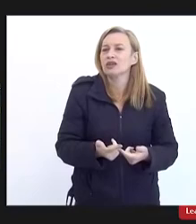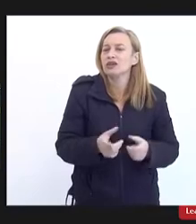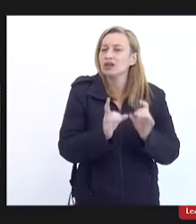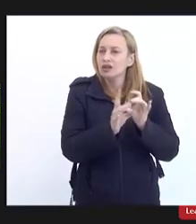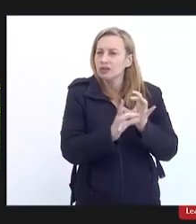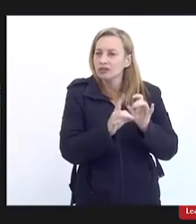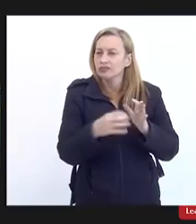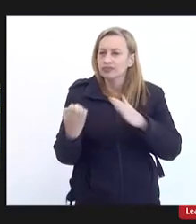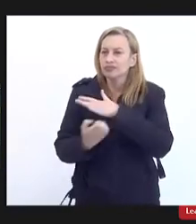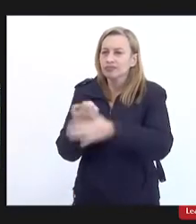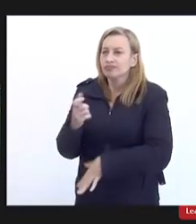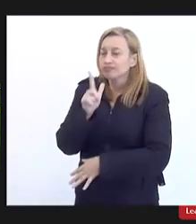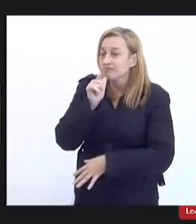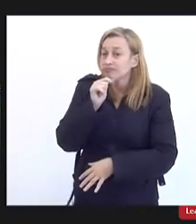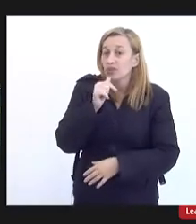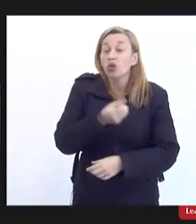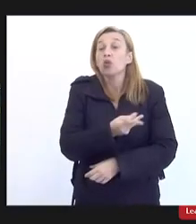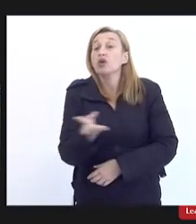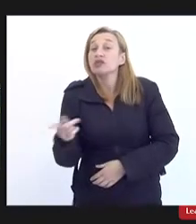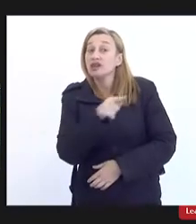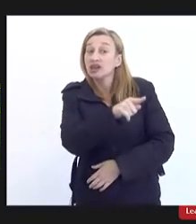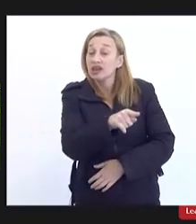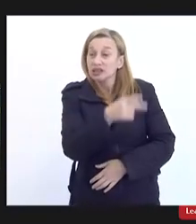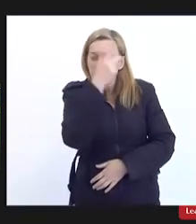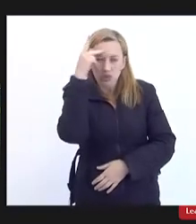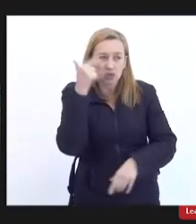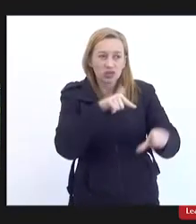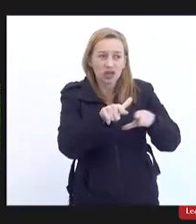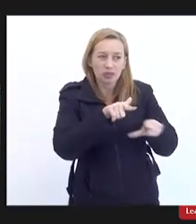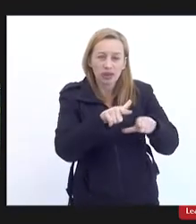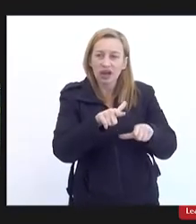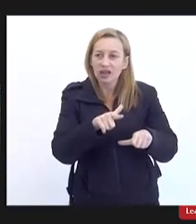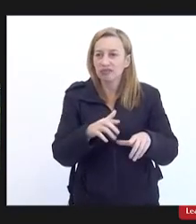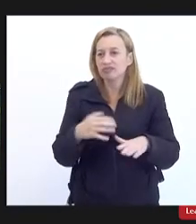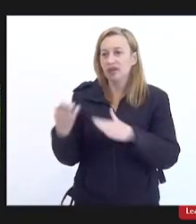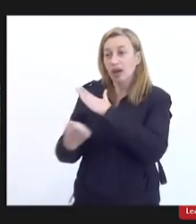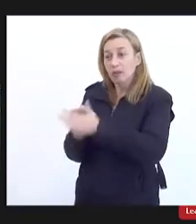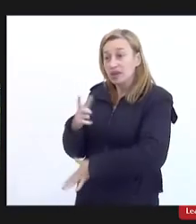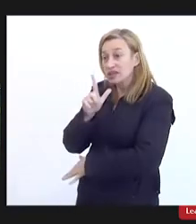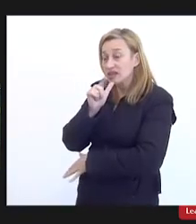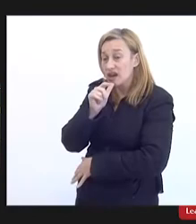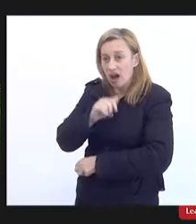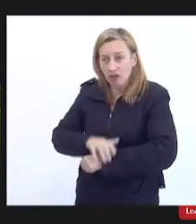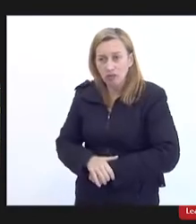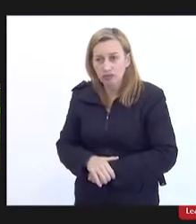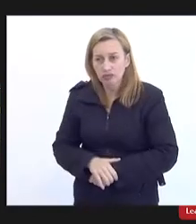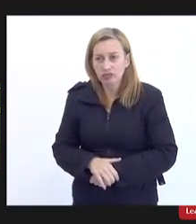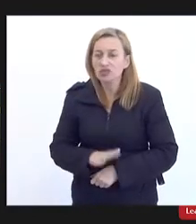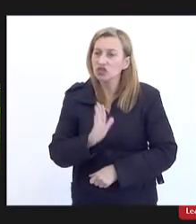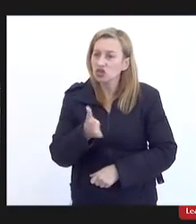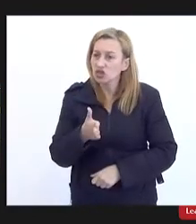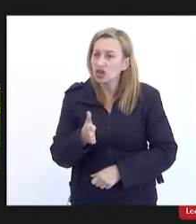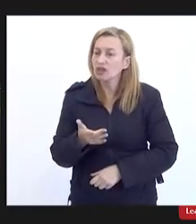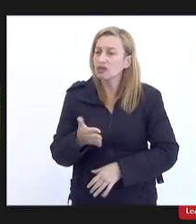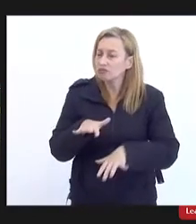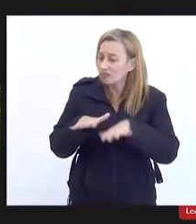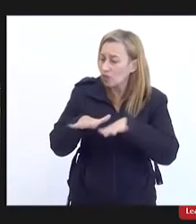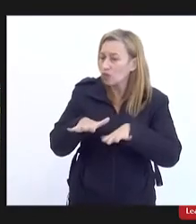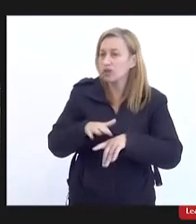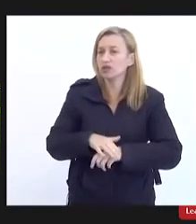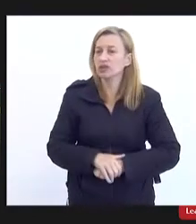da CEDAI quantas vezes esses trabalhadores da CEDAI já não fizeram mobilização